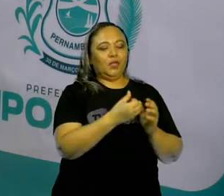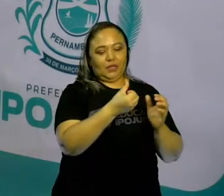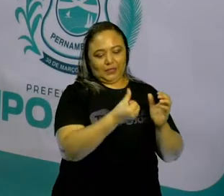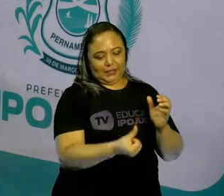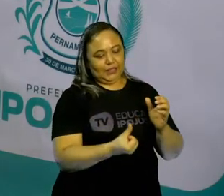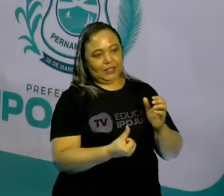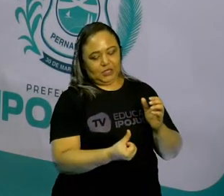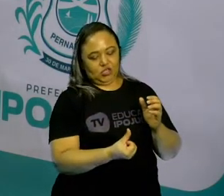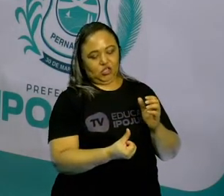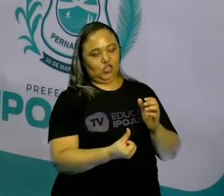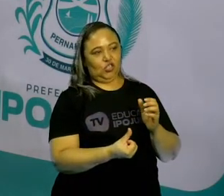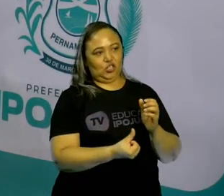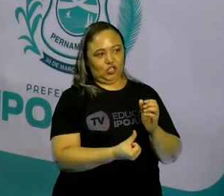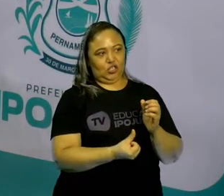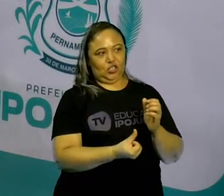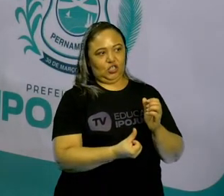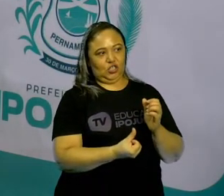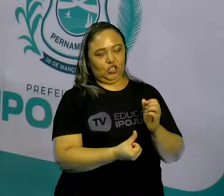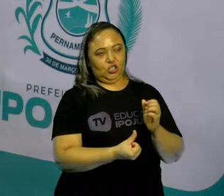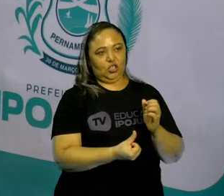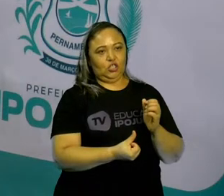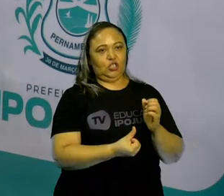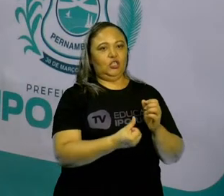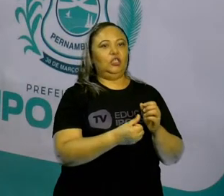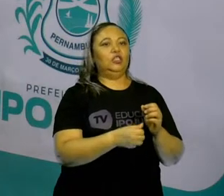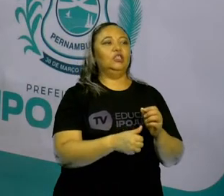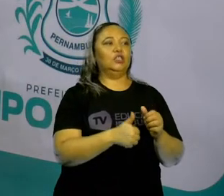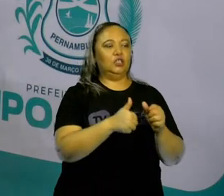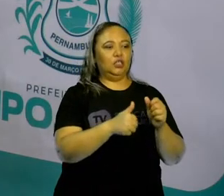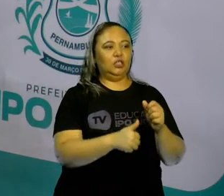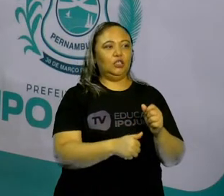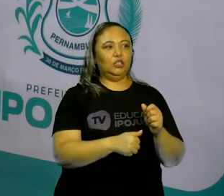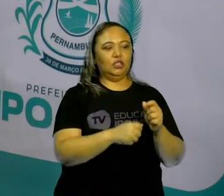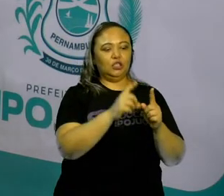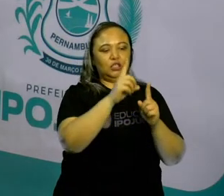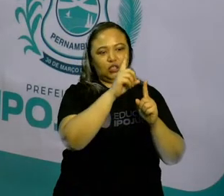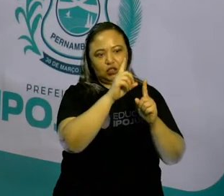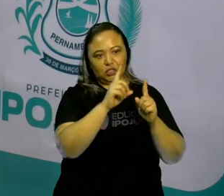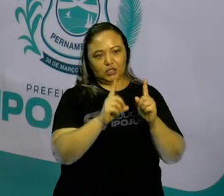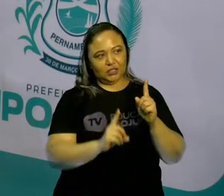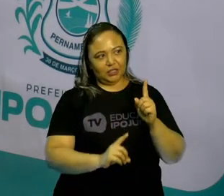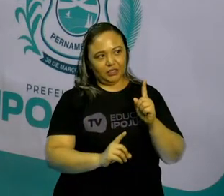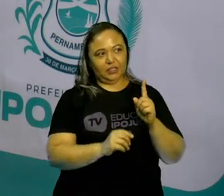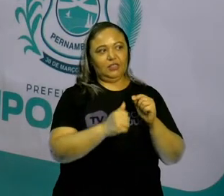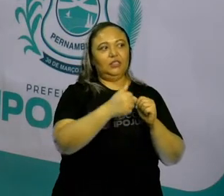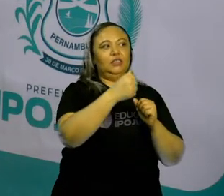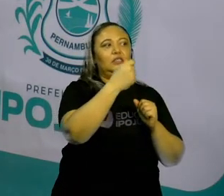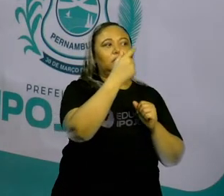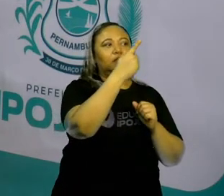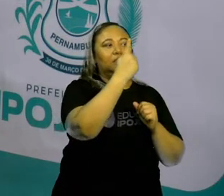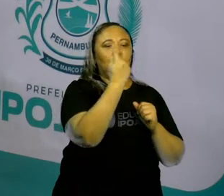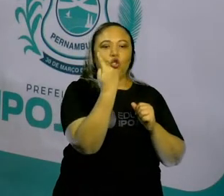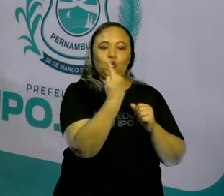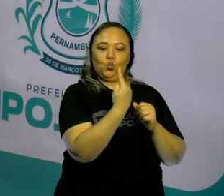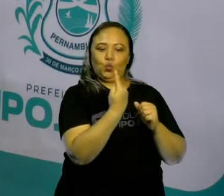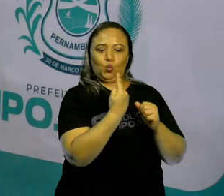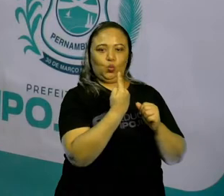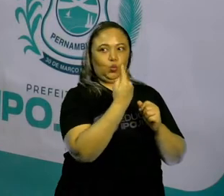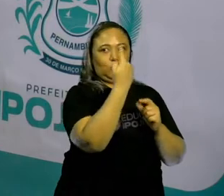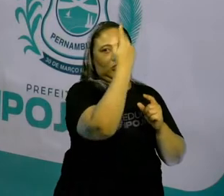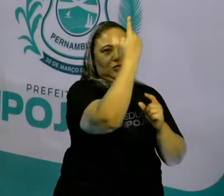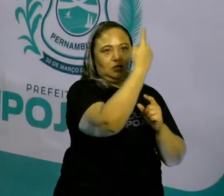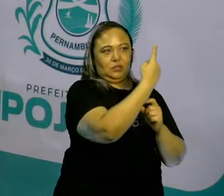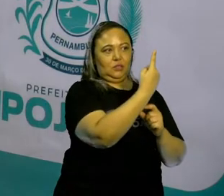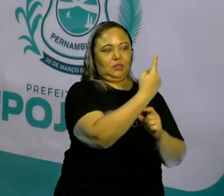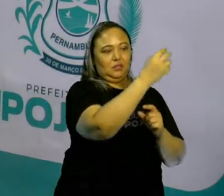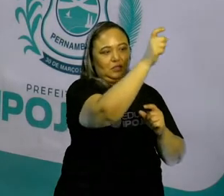Já que são 16, são 6 dezenas, só que formamos uma centena. E essa uma centena, a gente